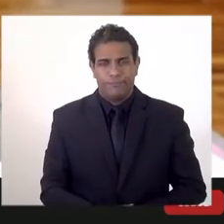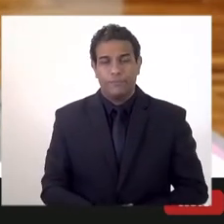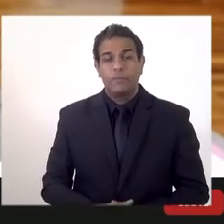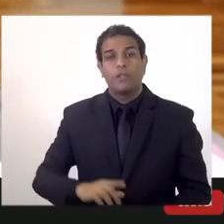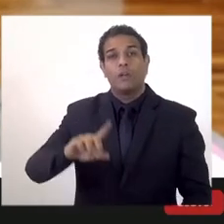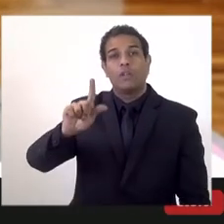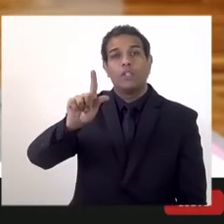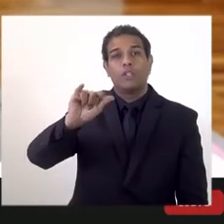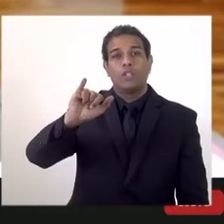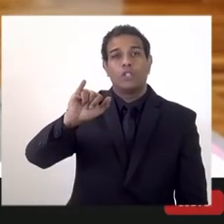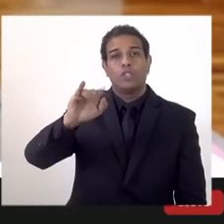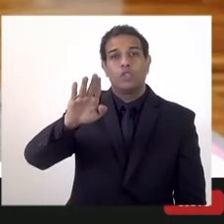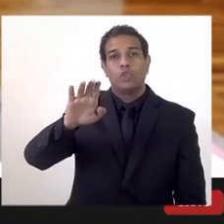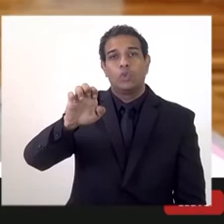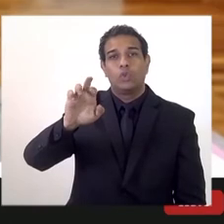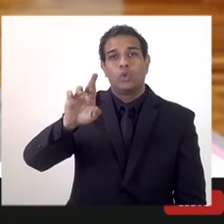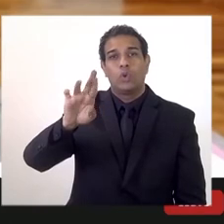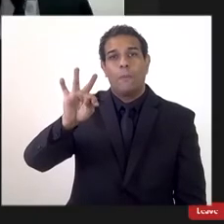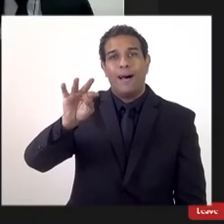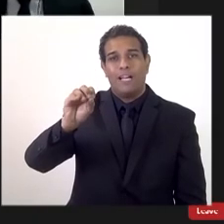Gilberto Alvarenga, por favor.